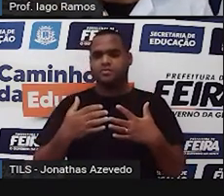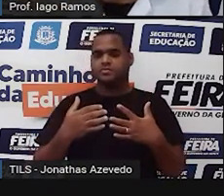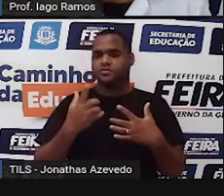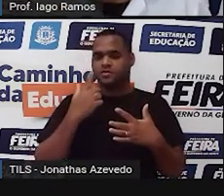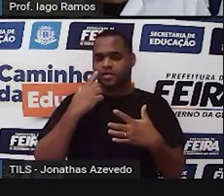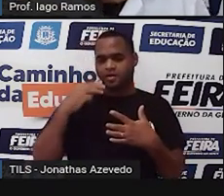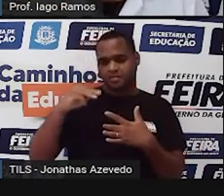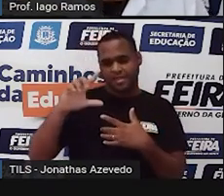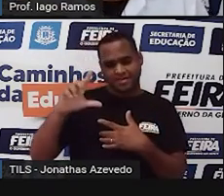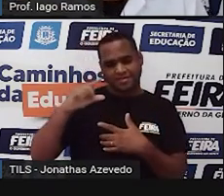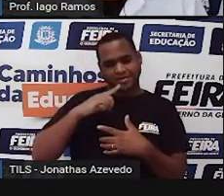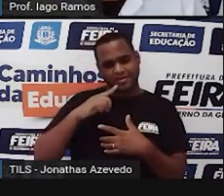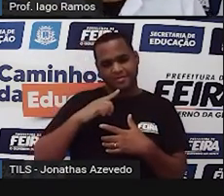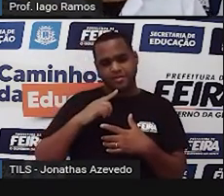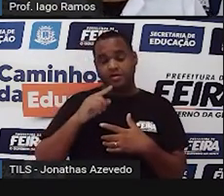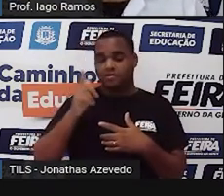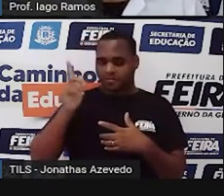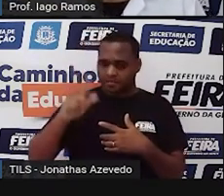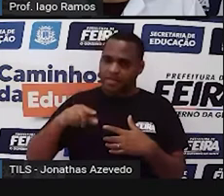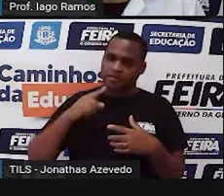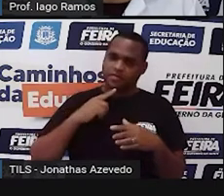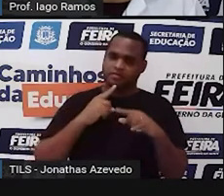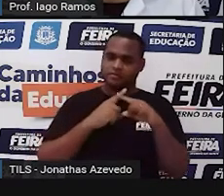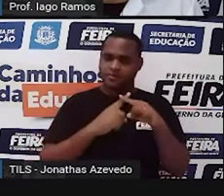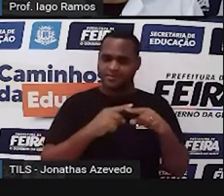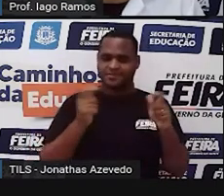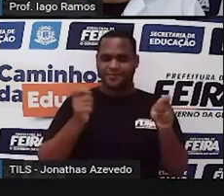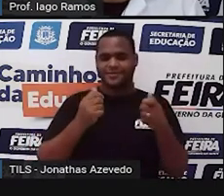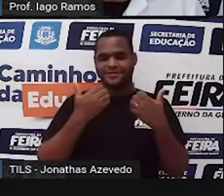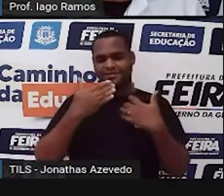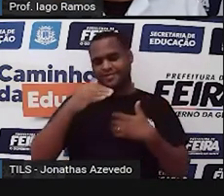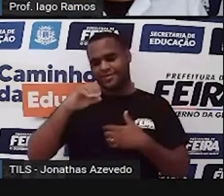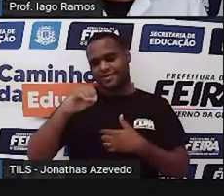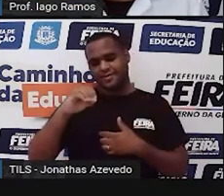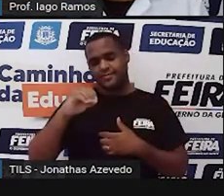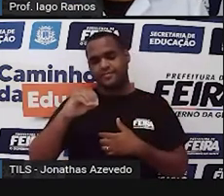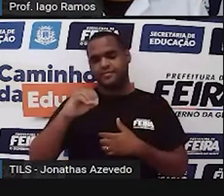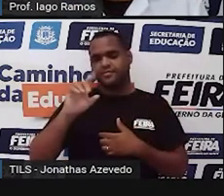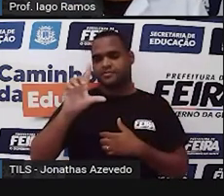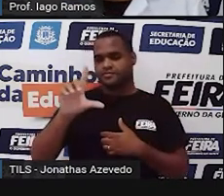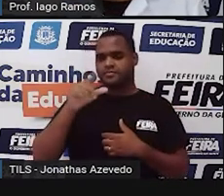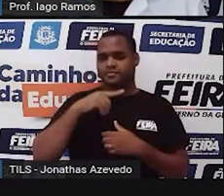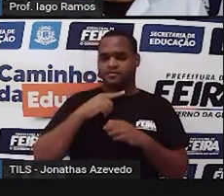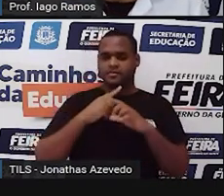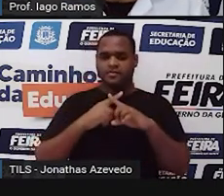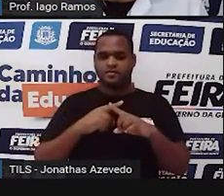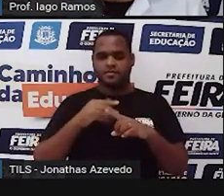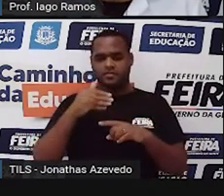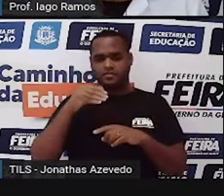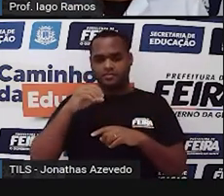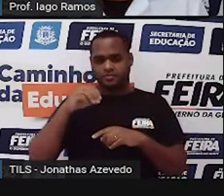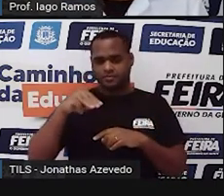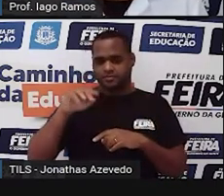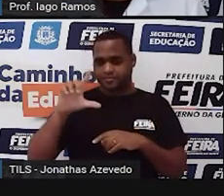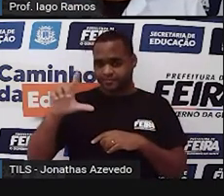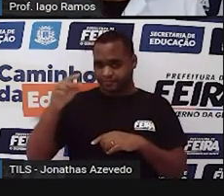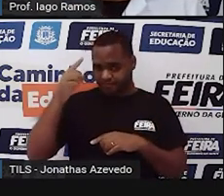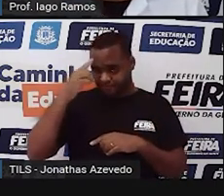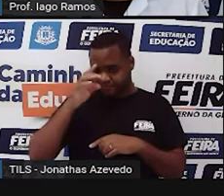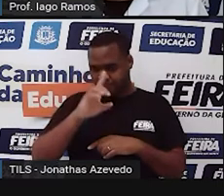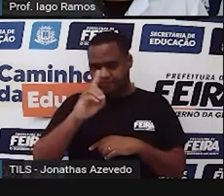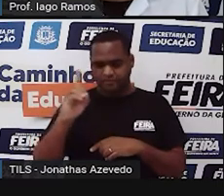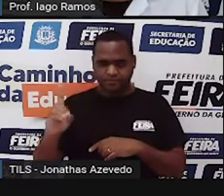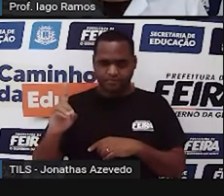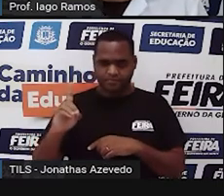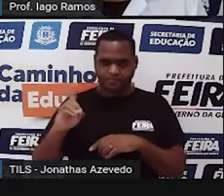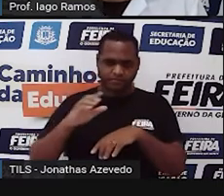mililitro, mais uma vez multiplicando por 10. Então, de litro até mililitro, né, indo para a direita,